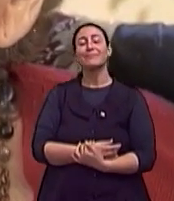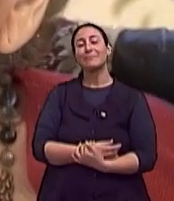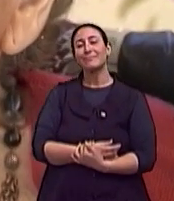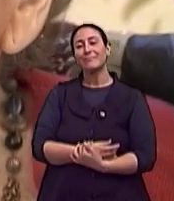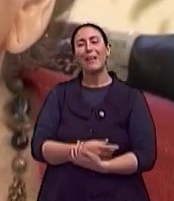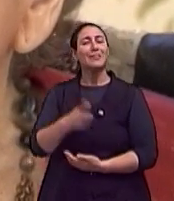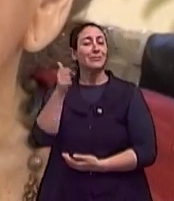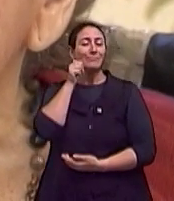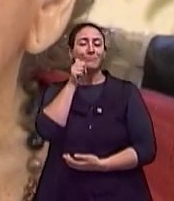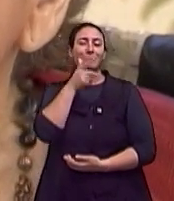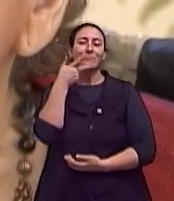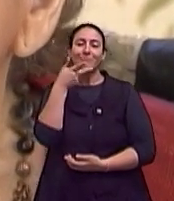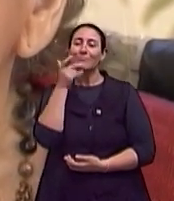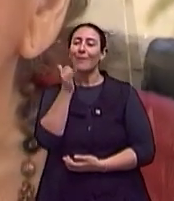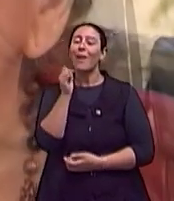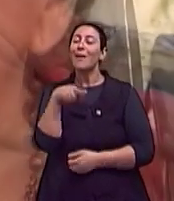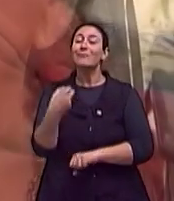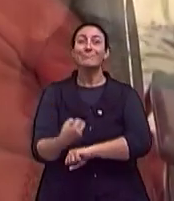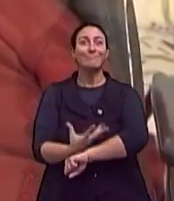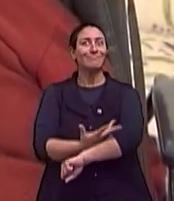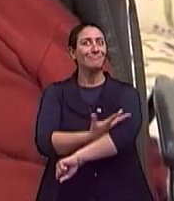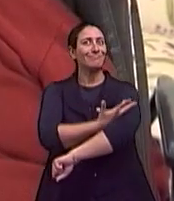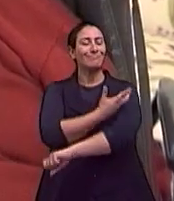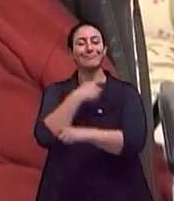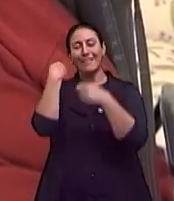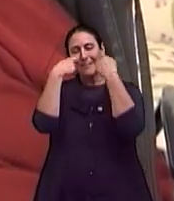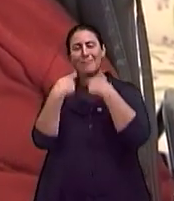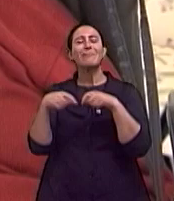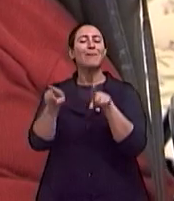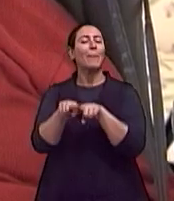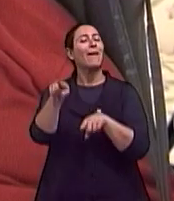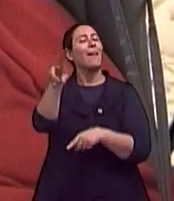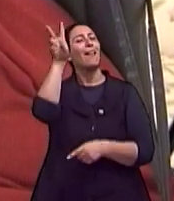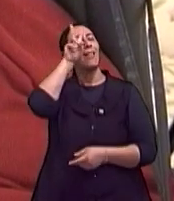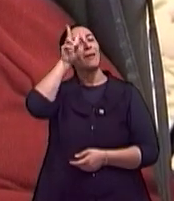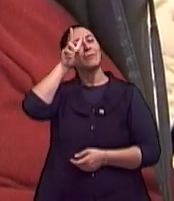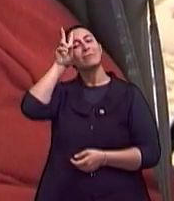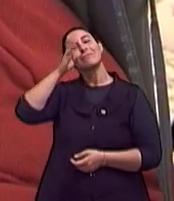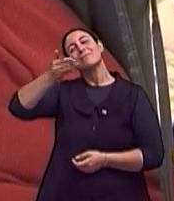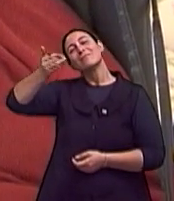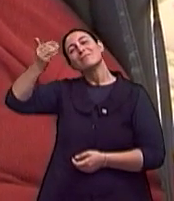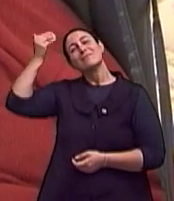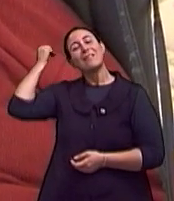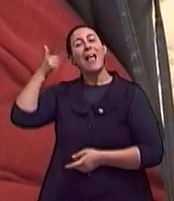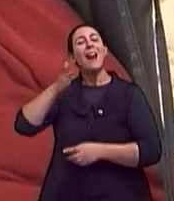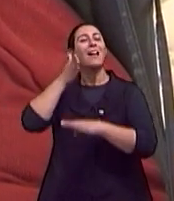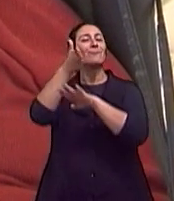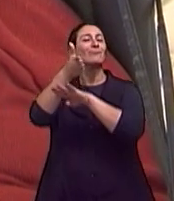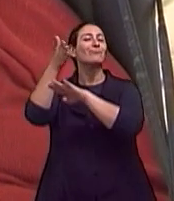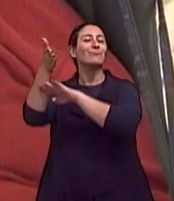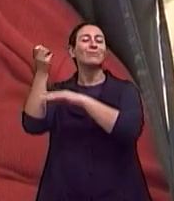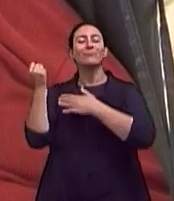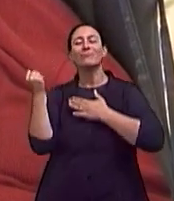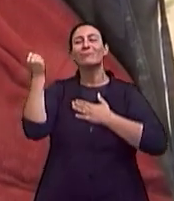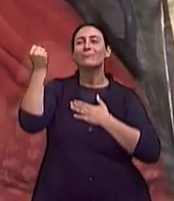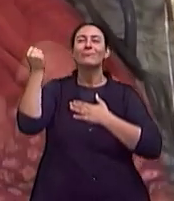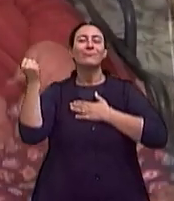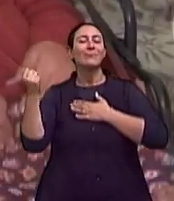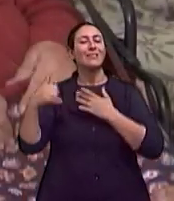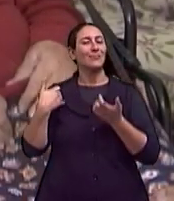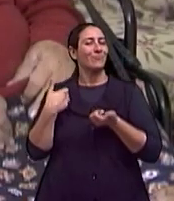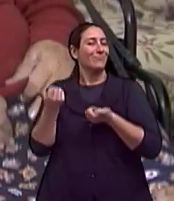sobre a emoção de ter sido maquiada. Também lembra dos tempos em que ia aos bailes na juventude.